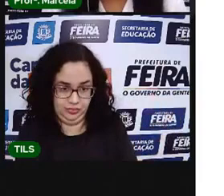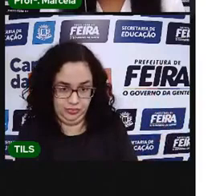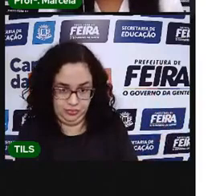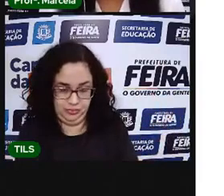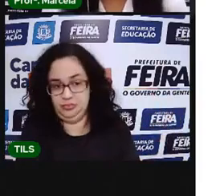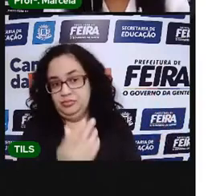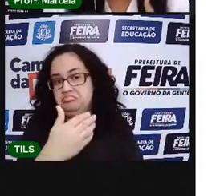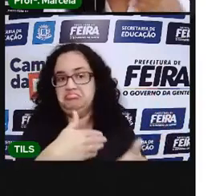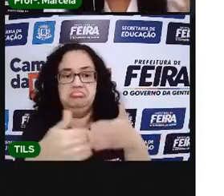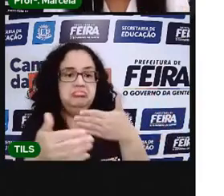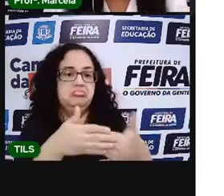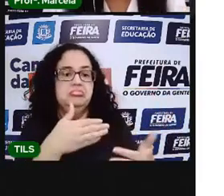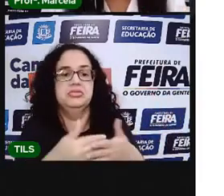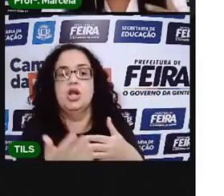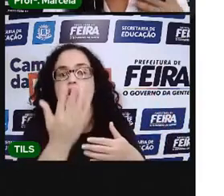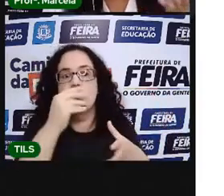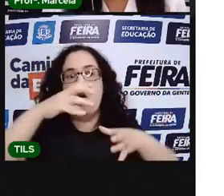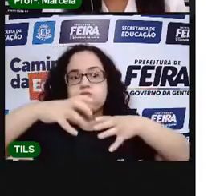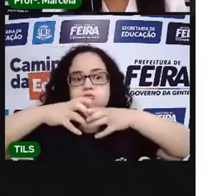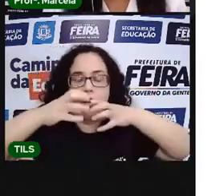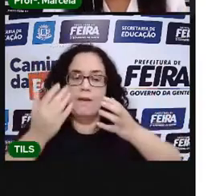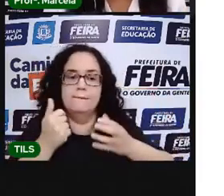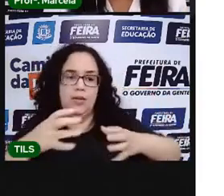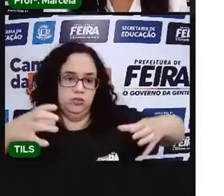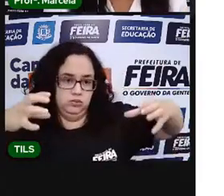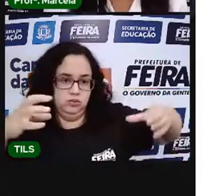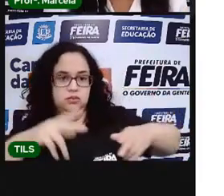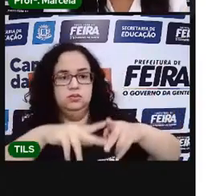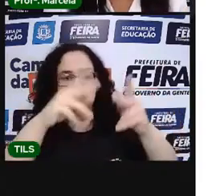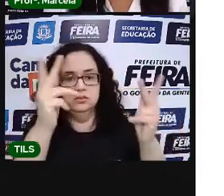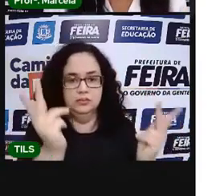Dependendo do Se você for muito guloso, vai precisar de uma tigela.